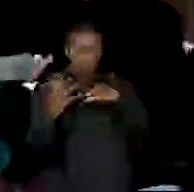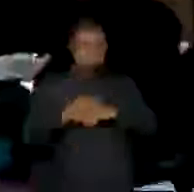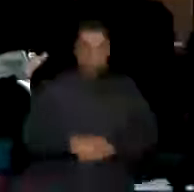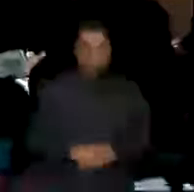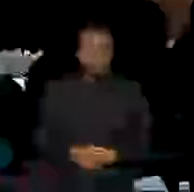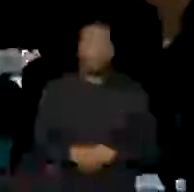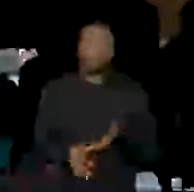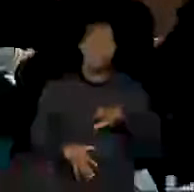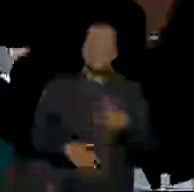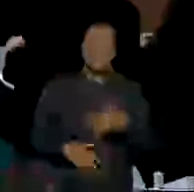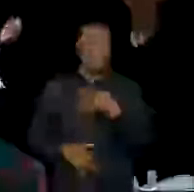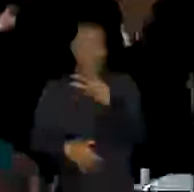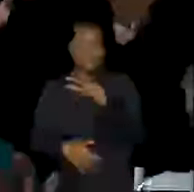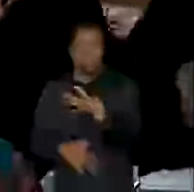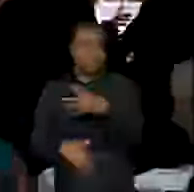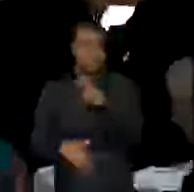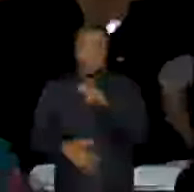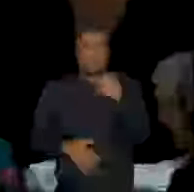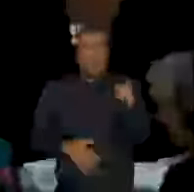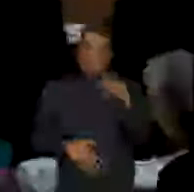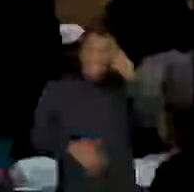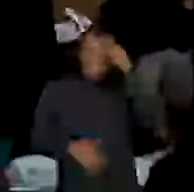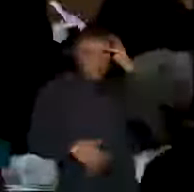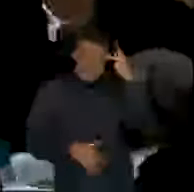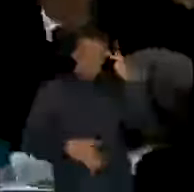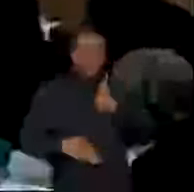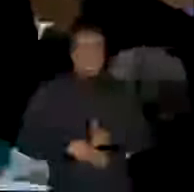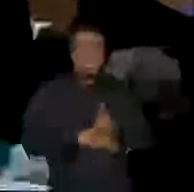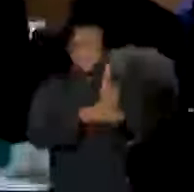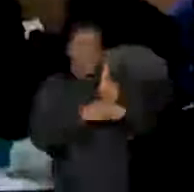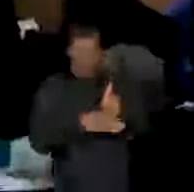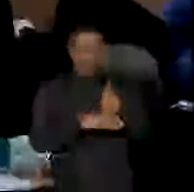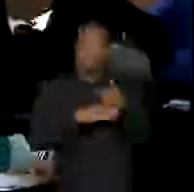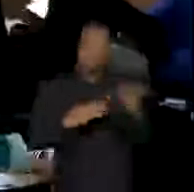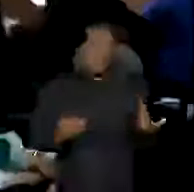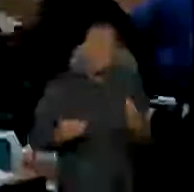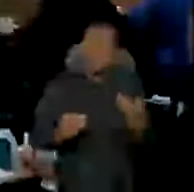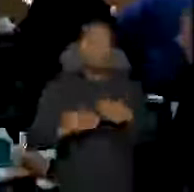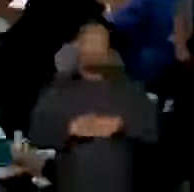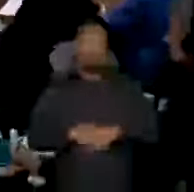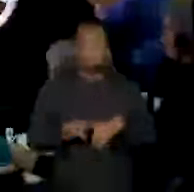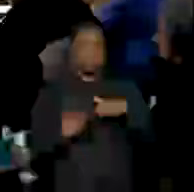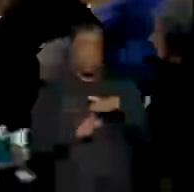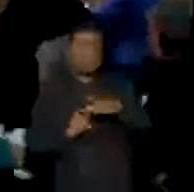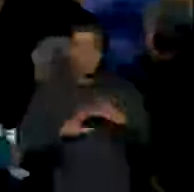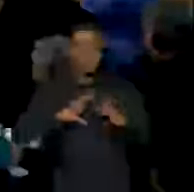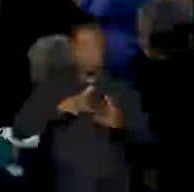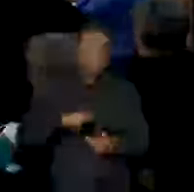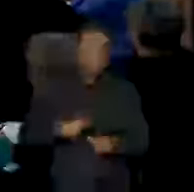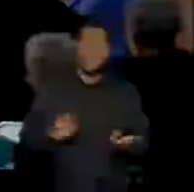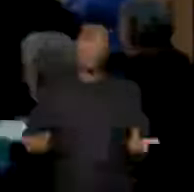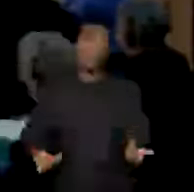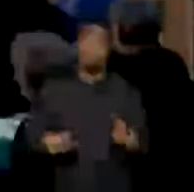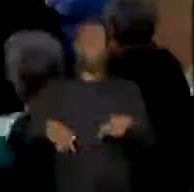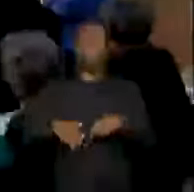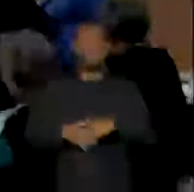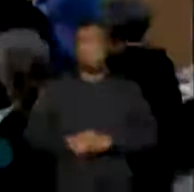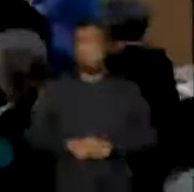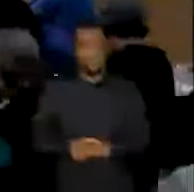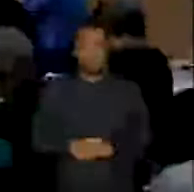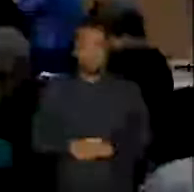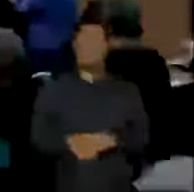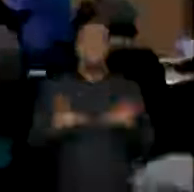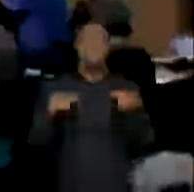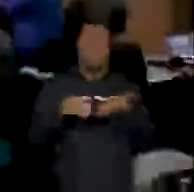450 delegados. Além de membros do G20, organizações internacionais e